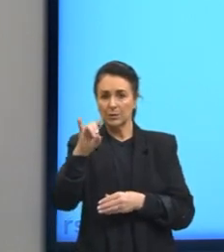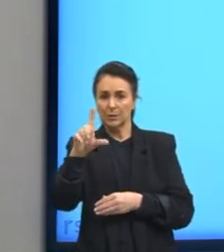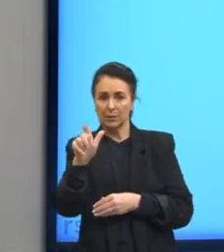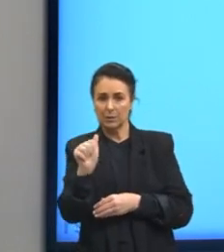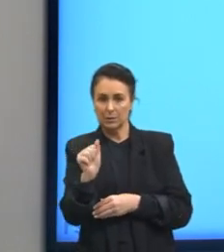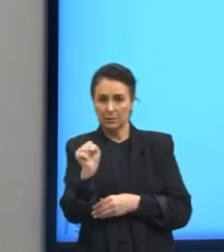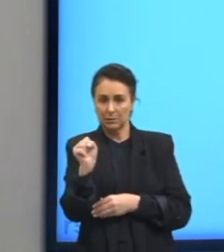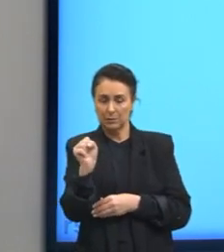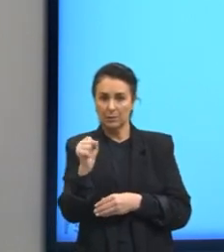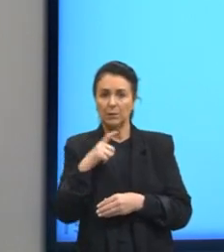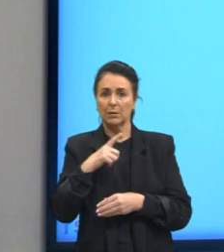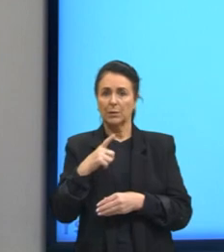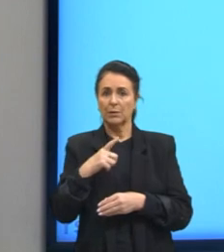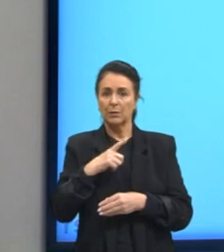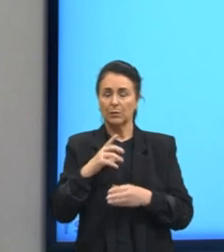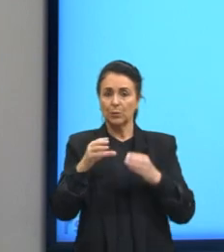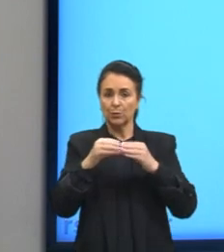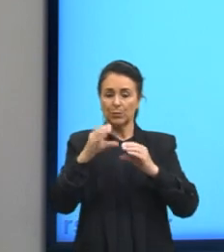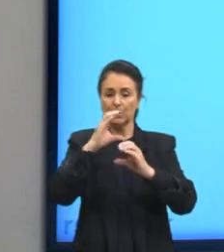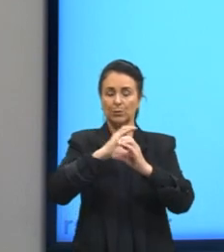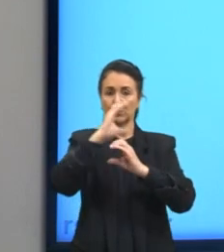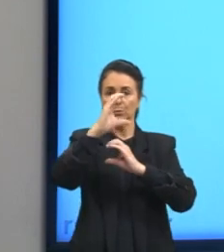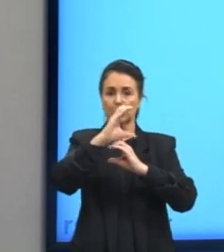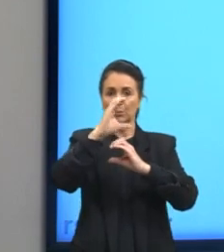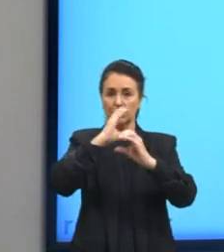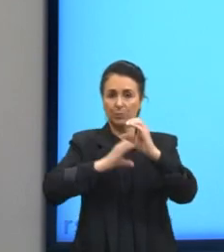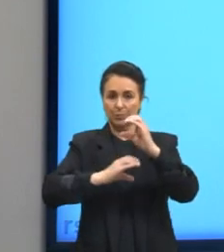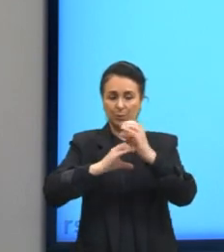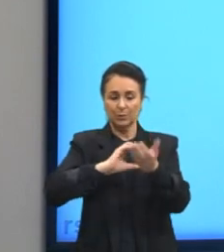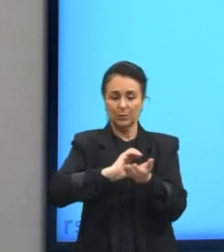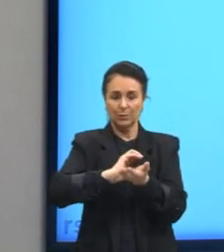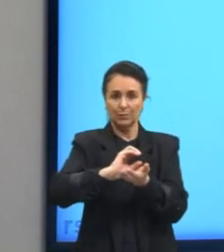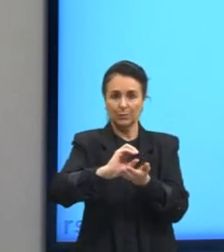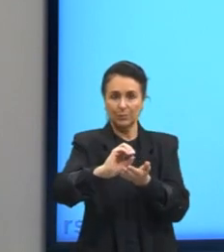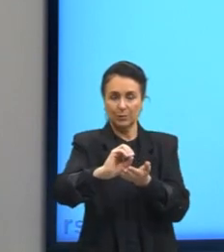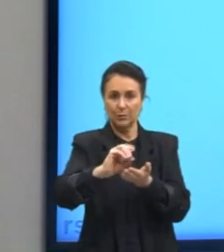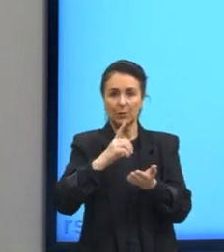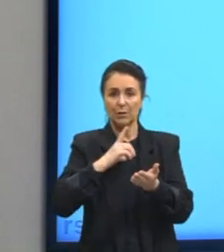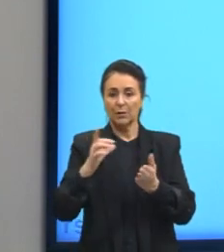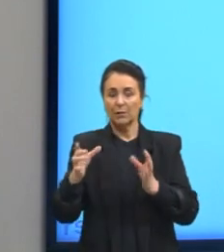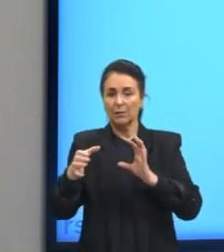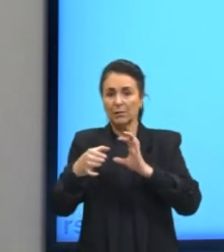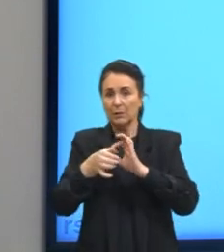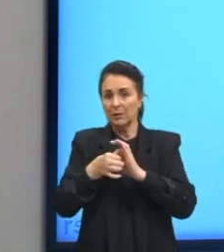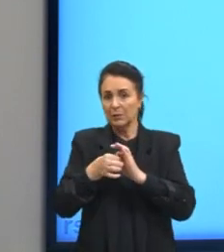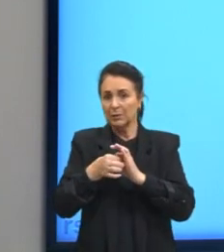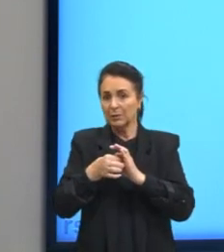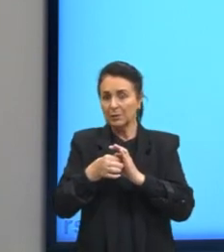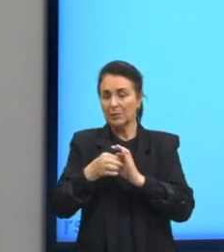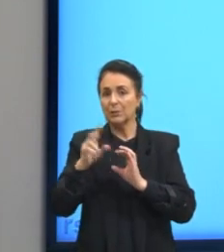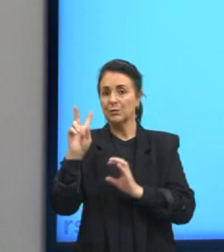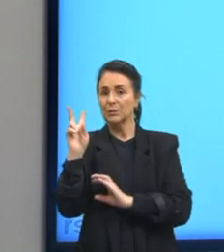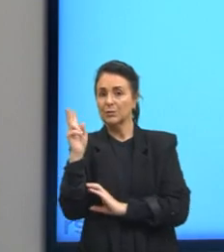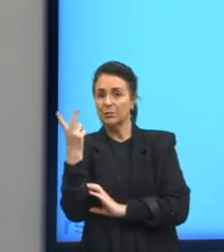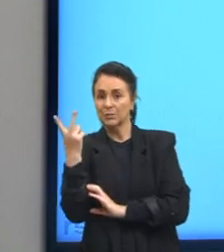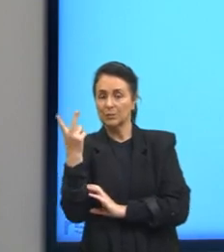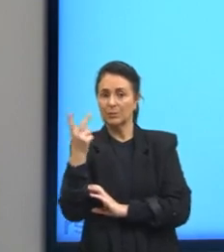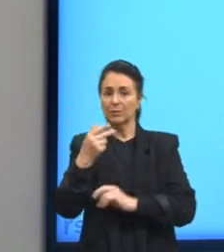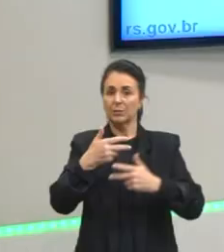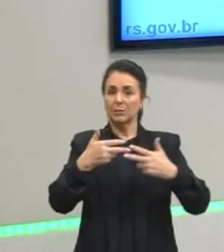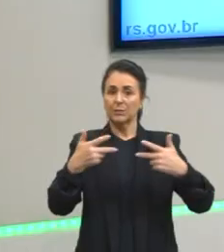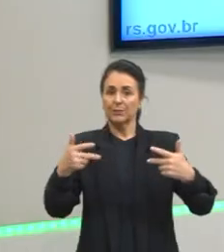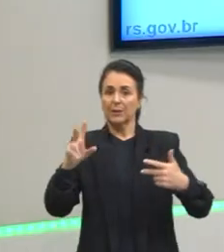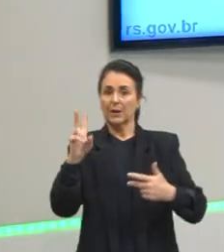hidroxilas lá dos compostos orgânicos, eu estou falando de ligações de hidrogênio. Então, se eu tenho uma substância com